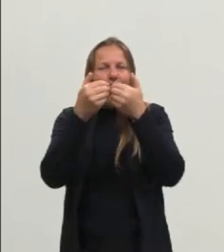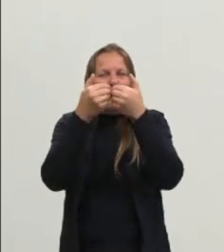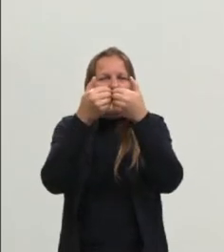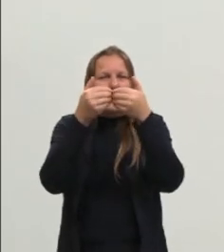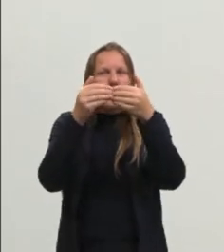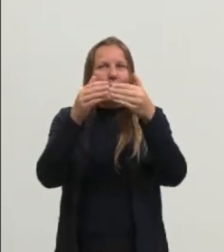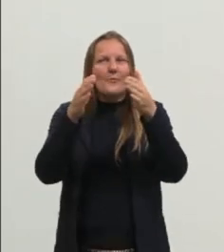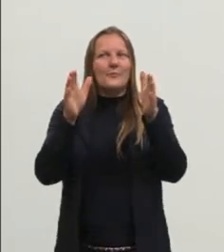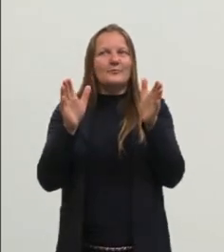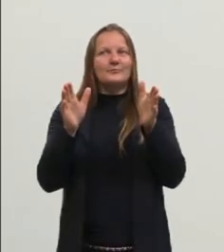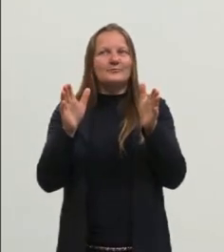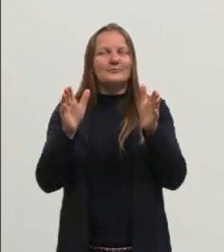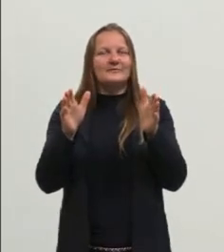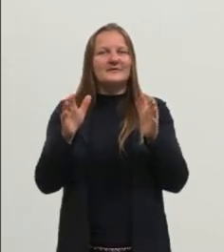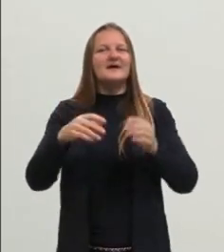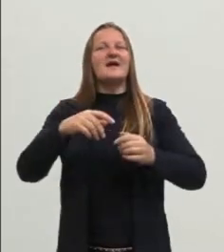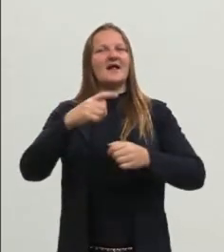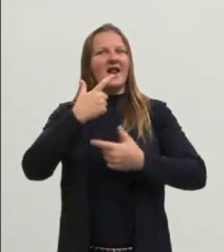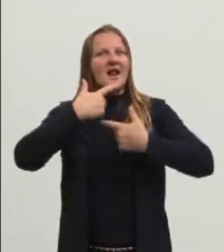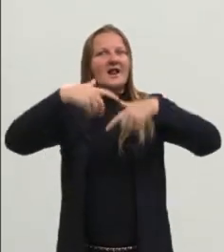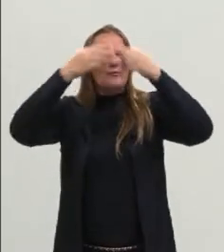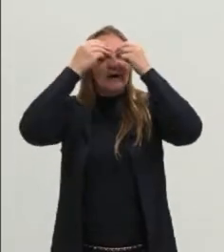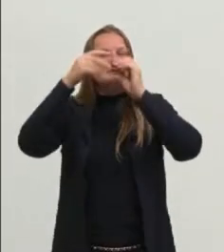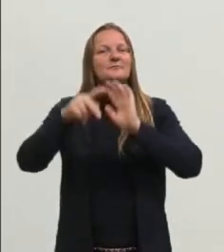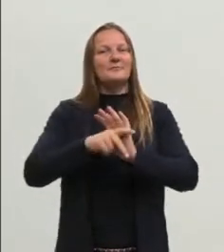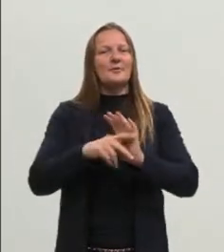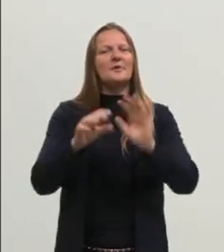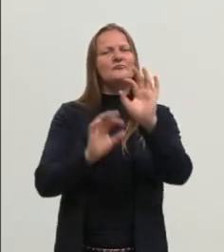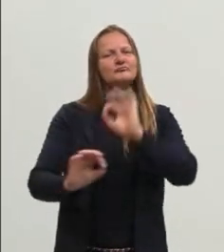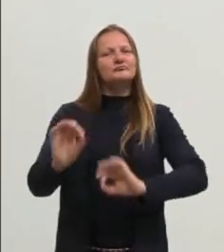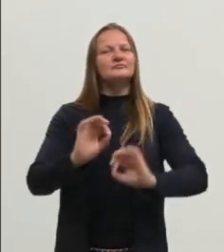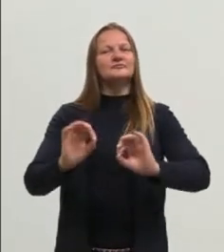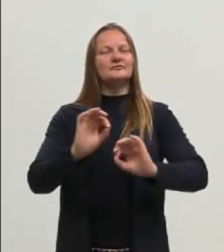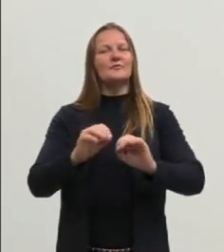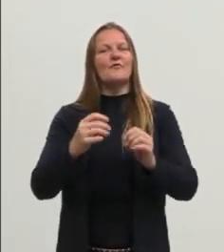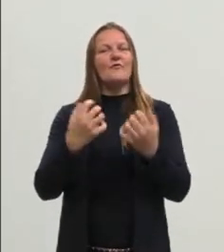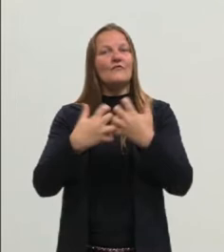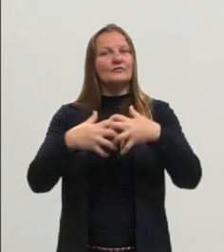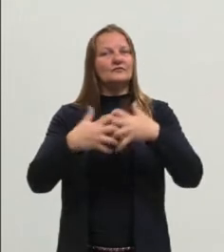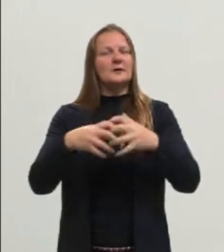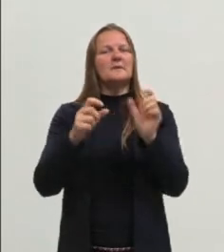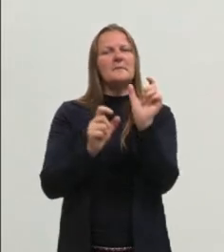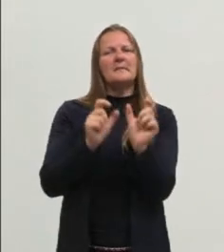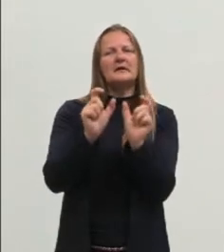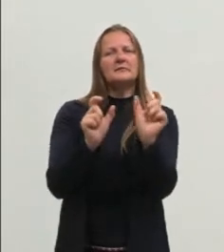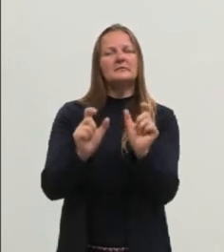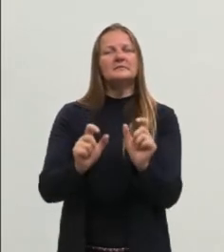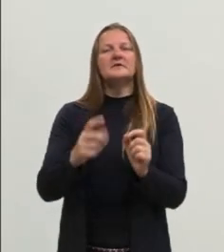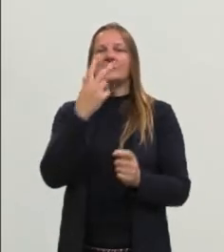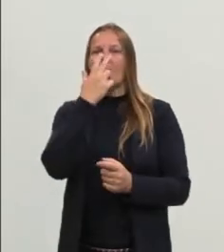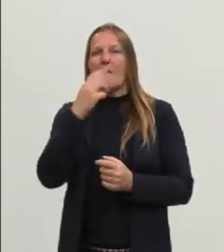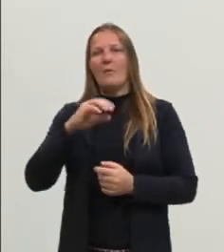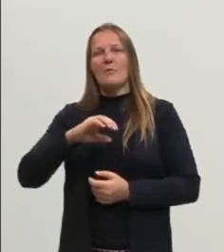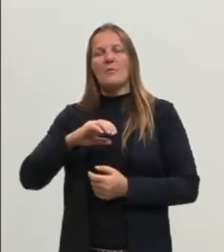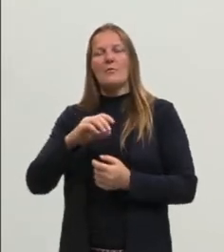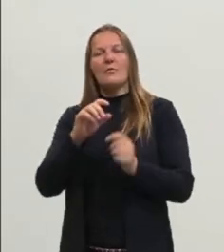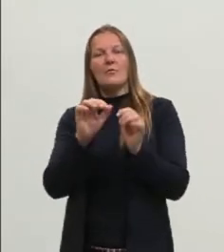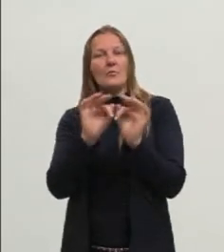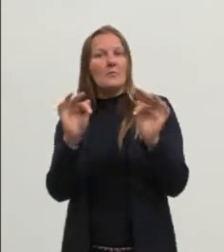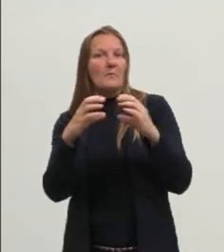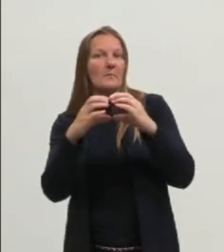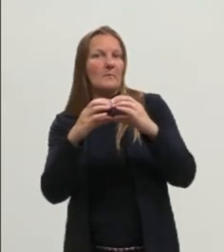que a matemática, ela é uma linguagem, que ela tem uma organização, que ela tem ali os seus termos, assim como a gente vê os termos da oração,